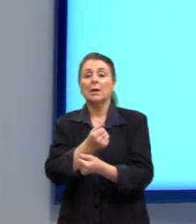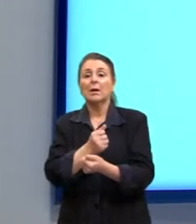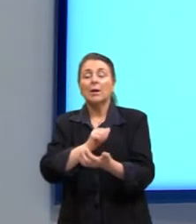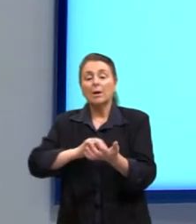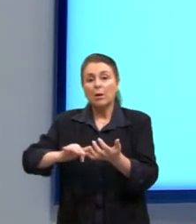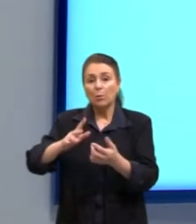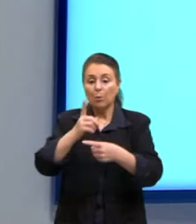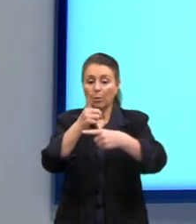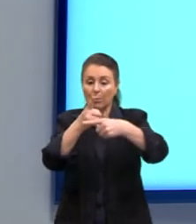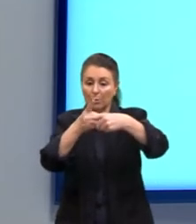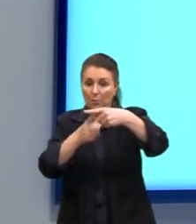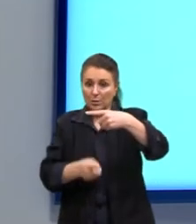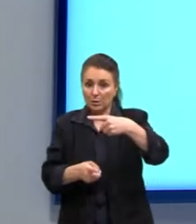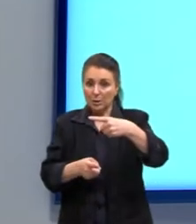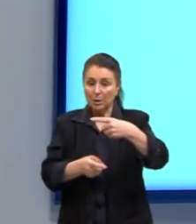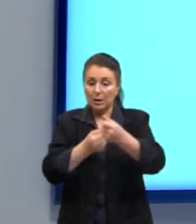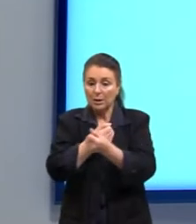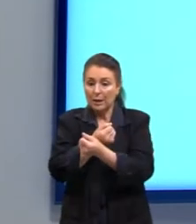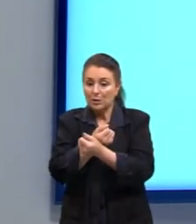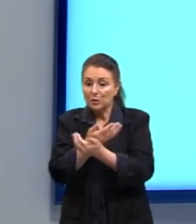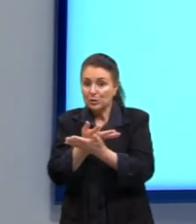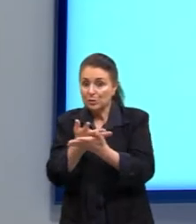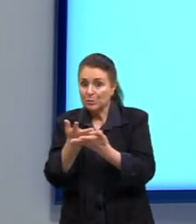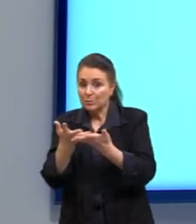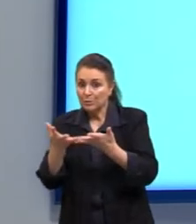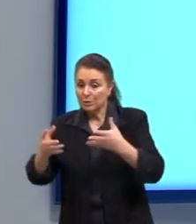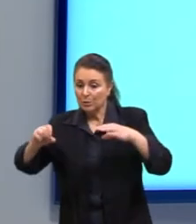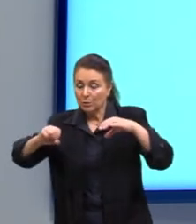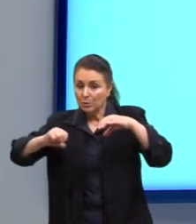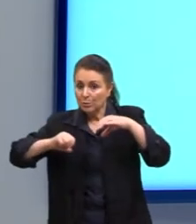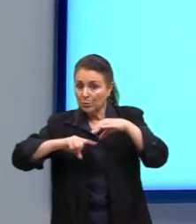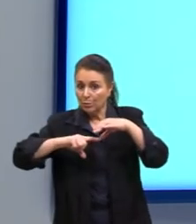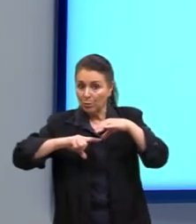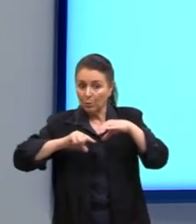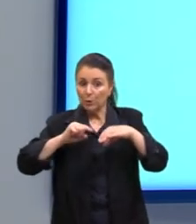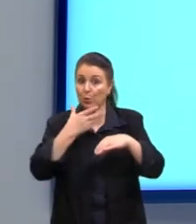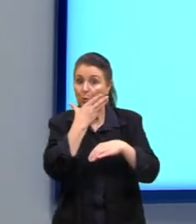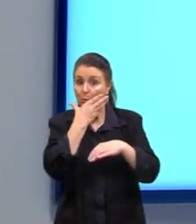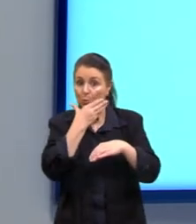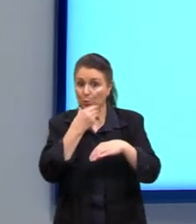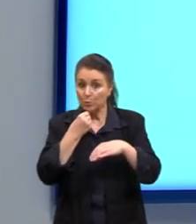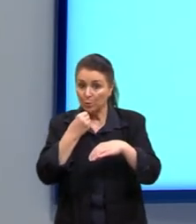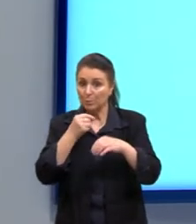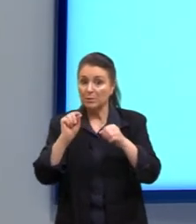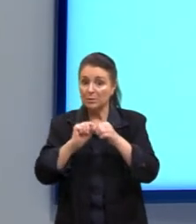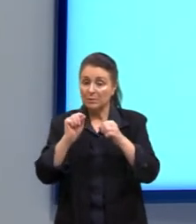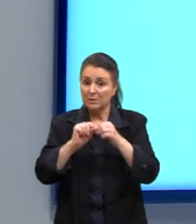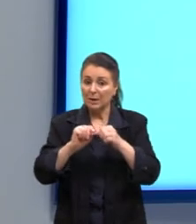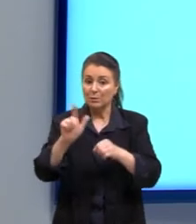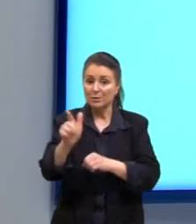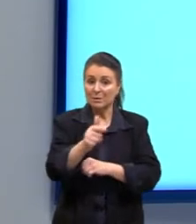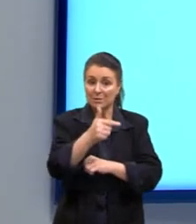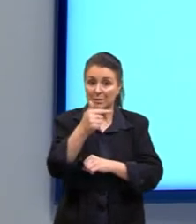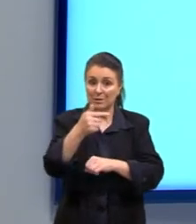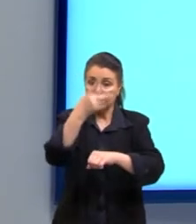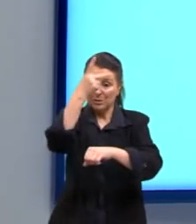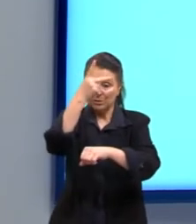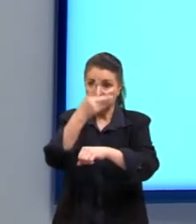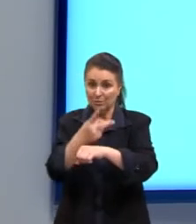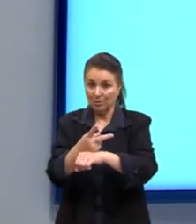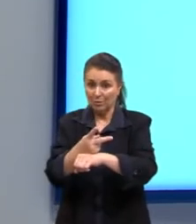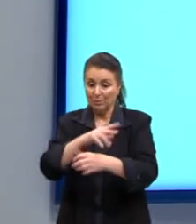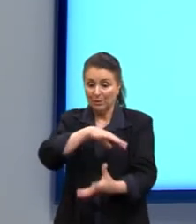distribuição dos números de gols marcados por eles, nas sete Copas especificadas no quadro.